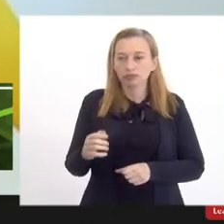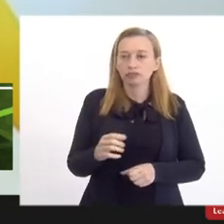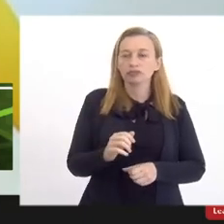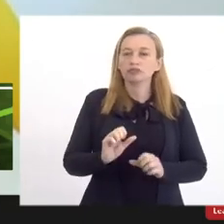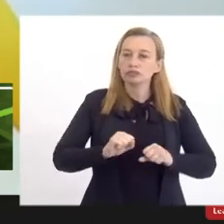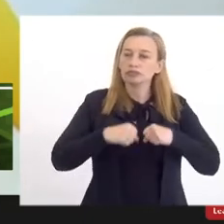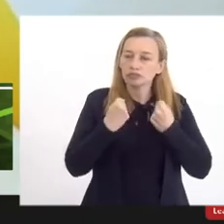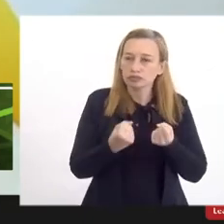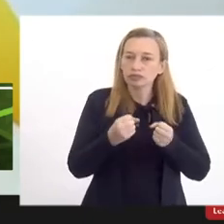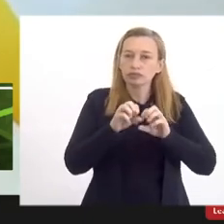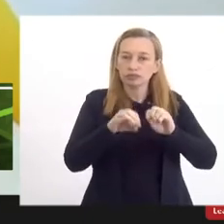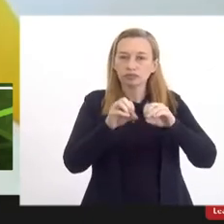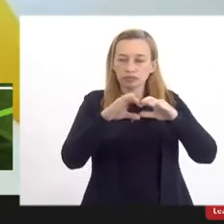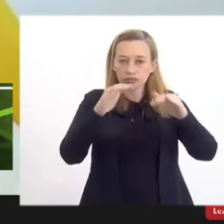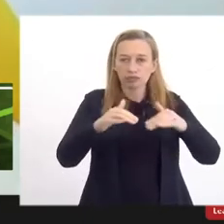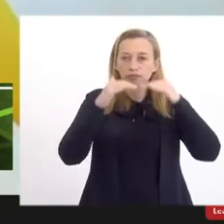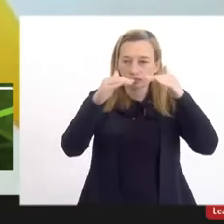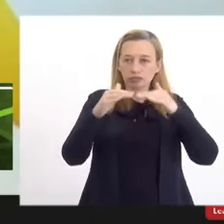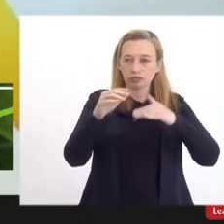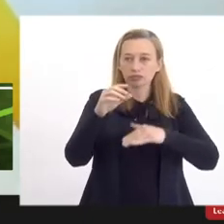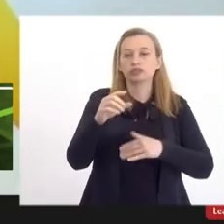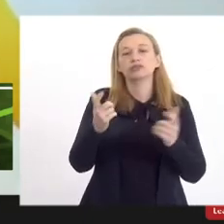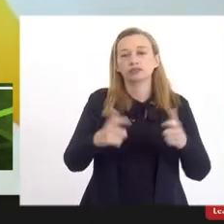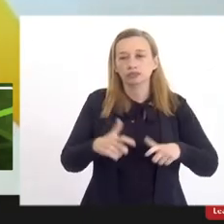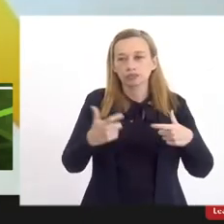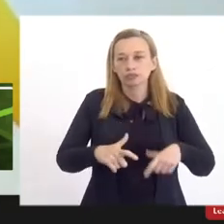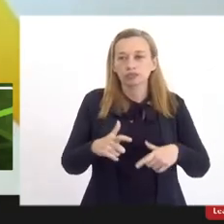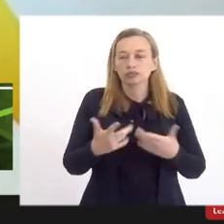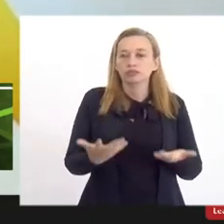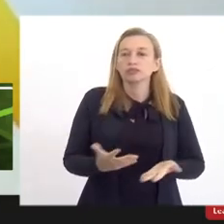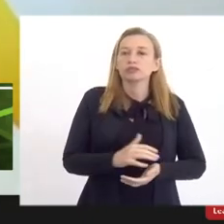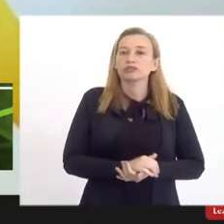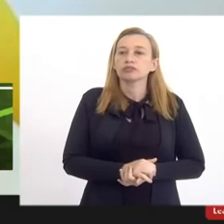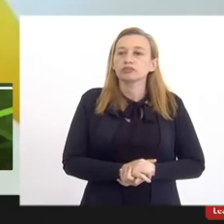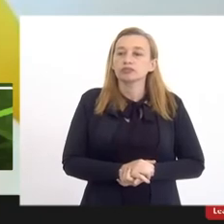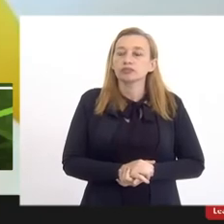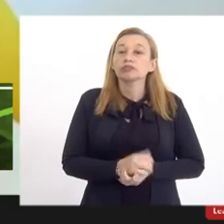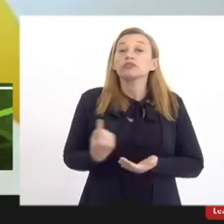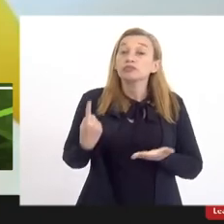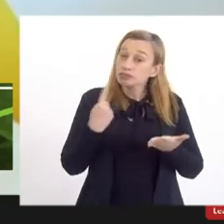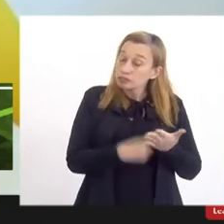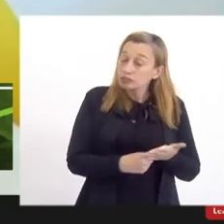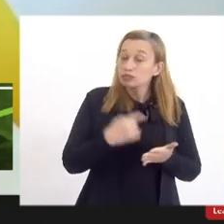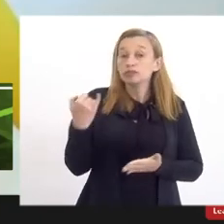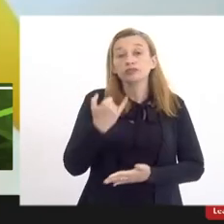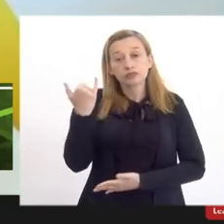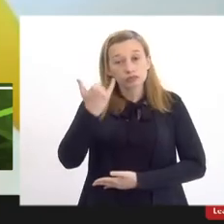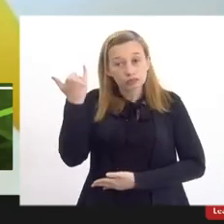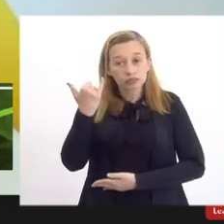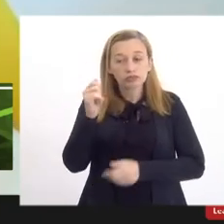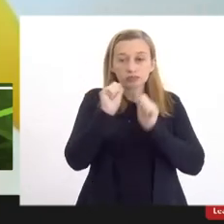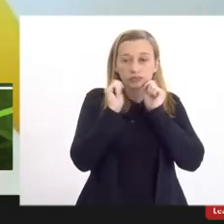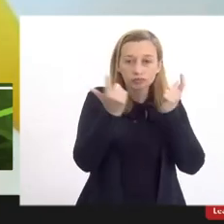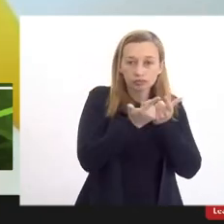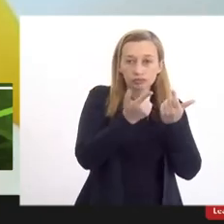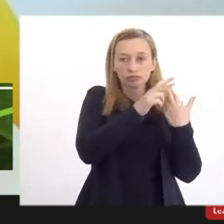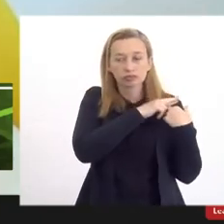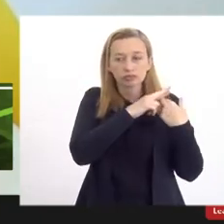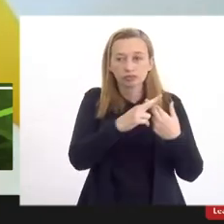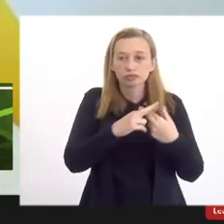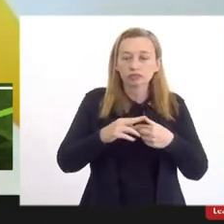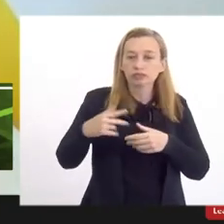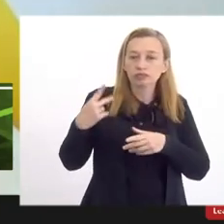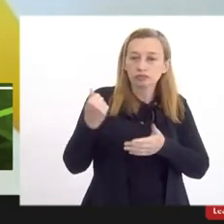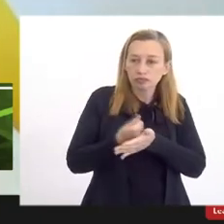fortalecer o ensino superior na Zona Oeste bem lembrado uma lembrança um compromisso importante que a LERJ assumiu vem lutando